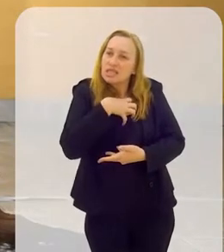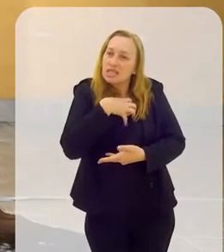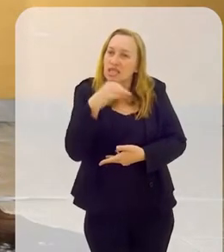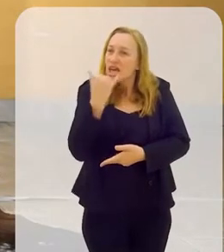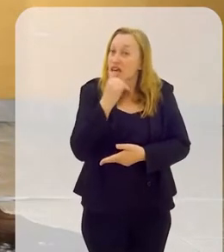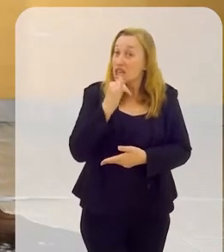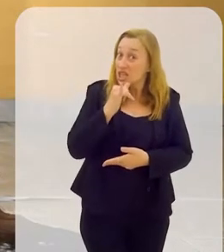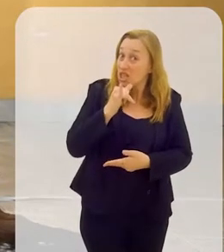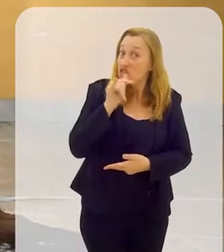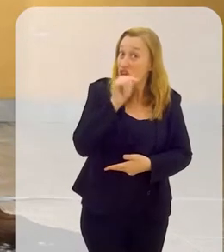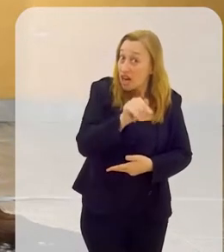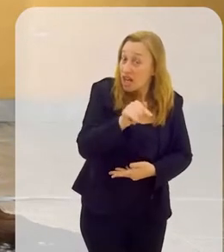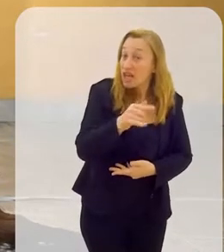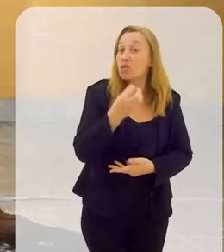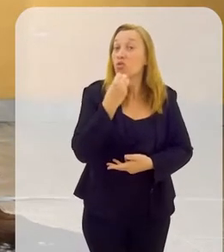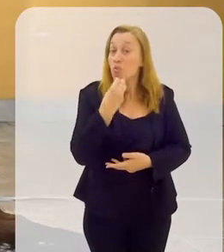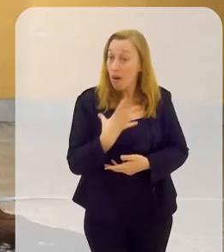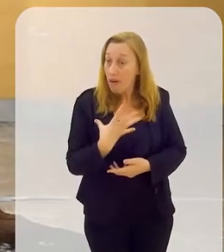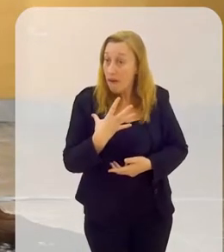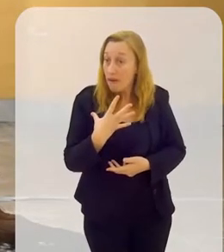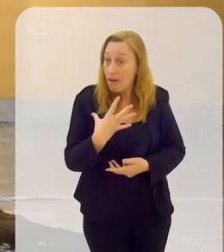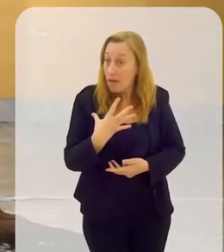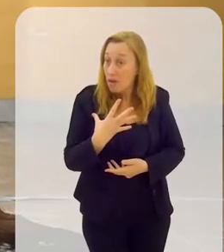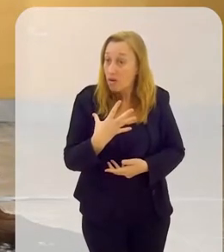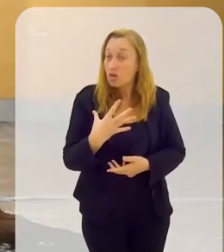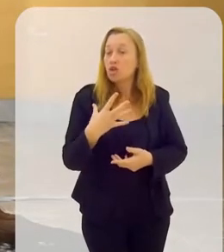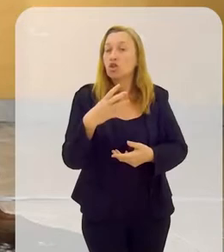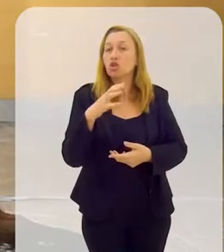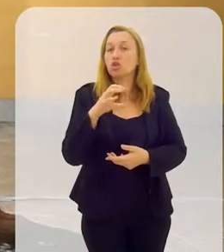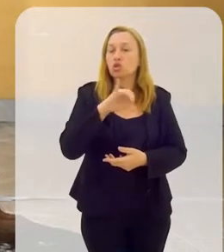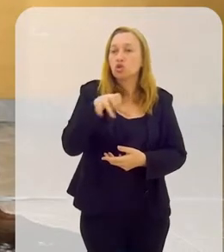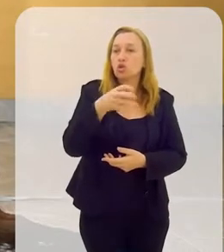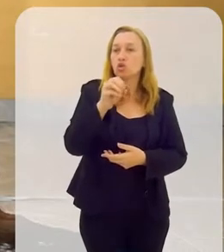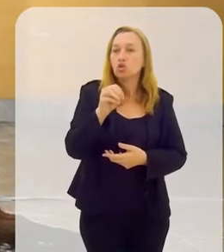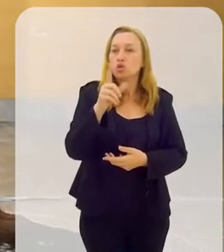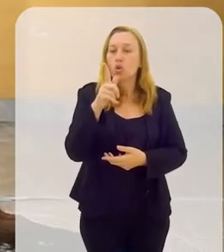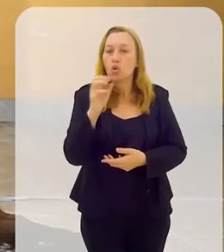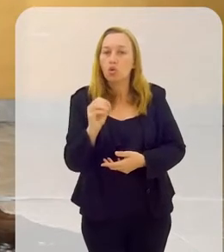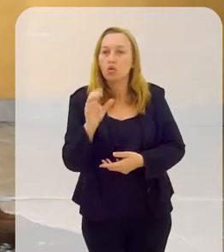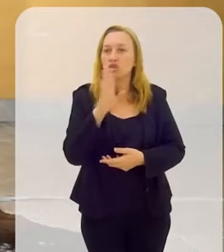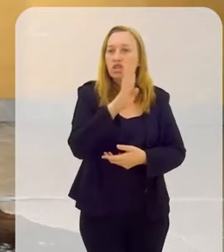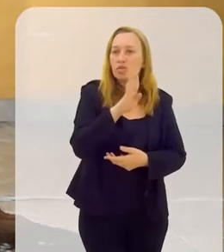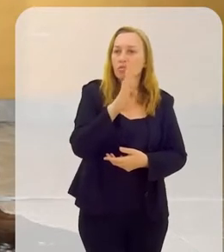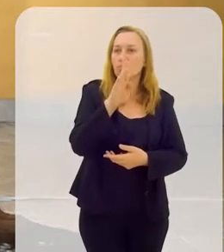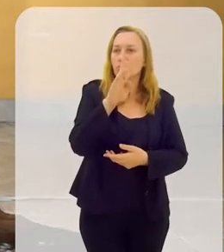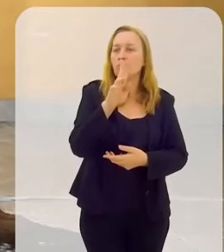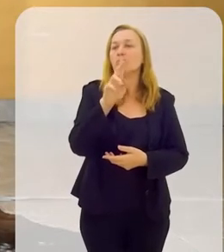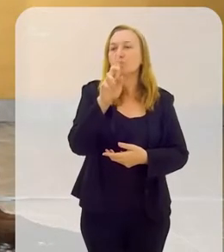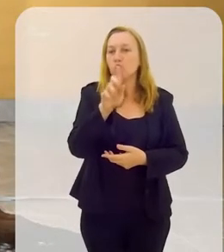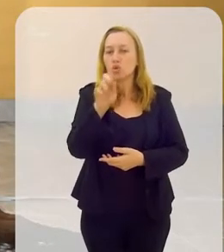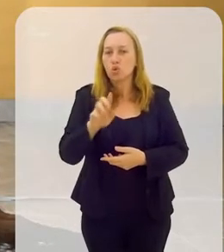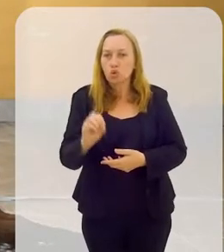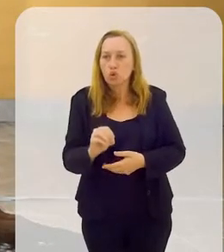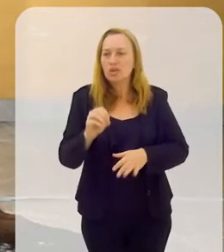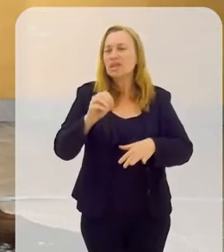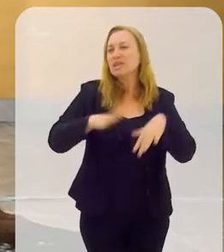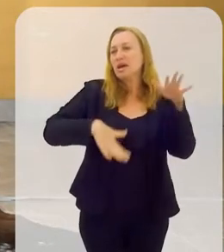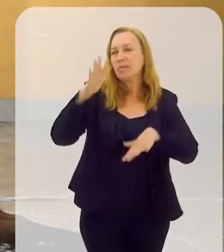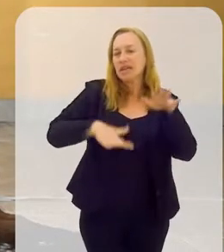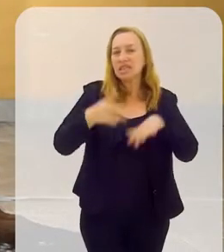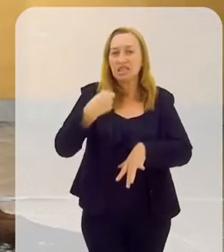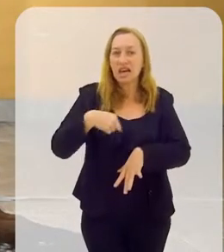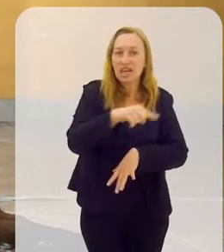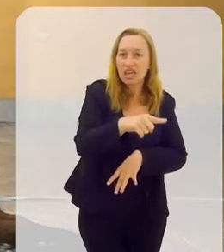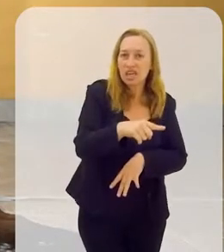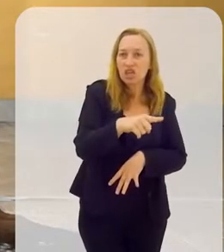se ela sentir a energia que ali ela se sente bem, ela procurar um jogo de búzios para ter uma consulta, independente dela ir a uma casa de